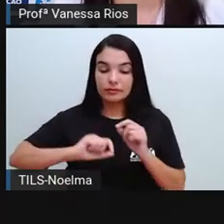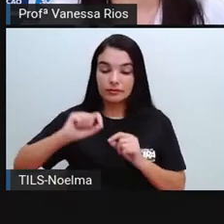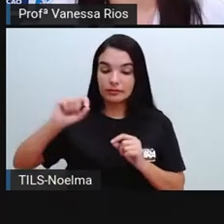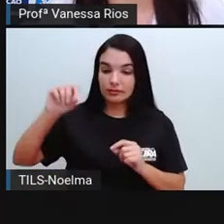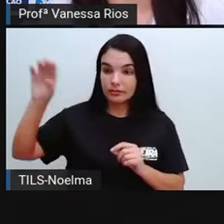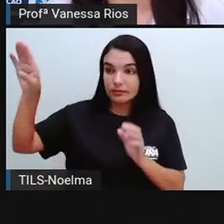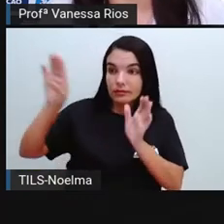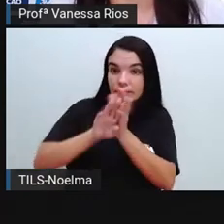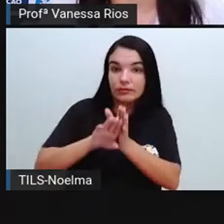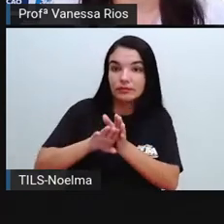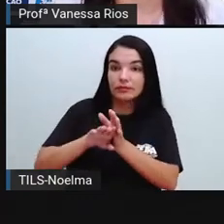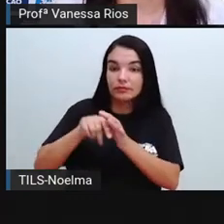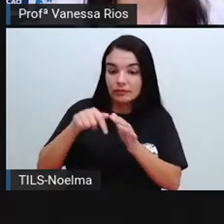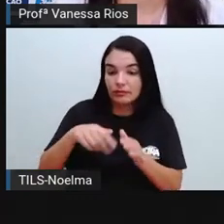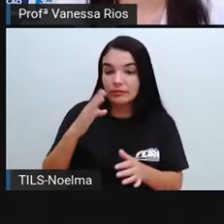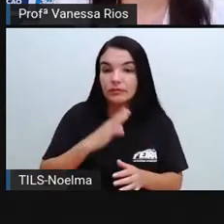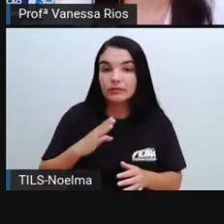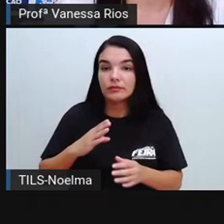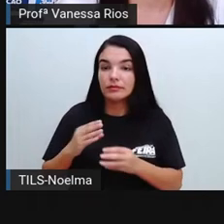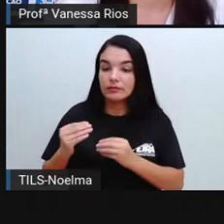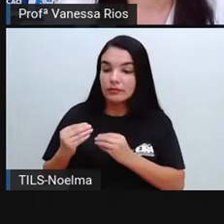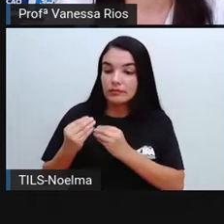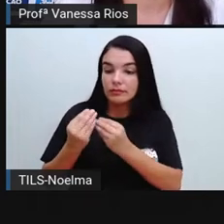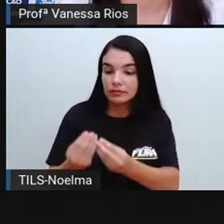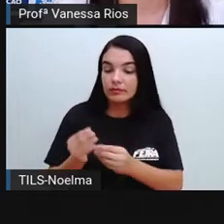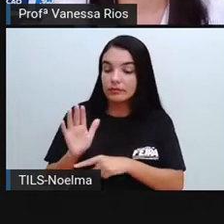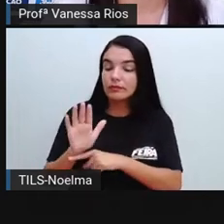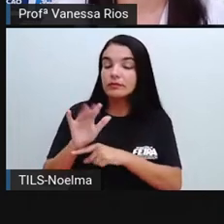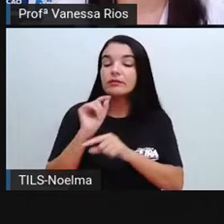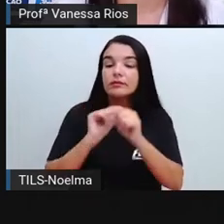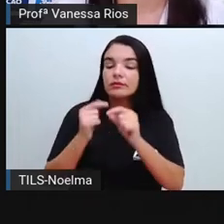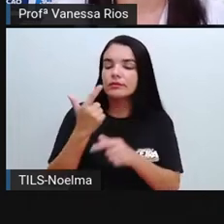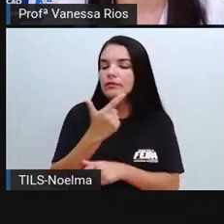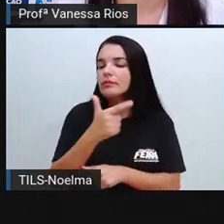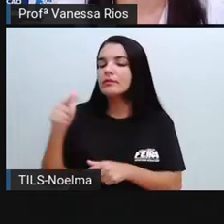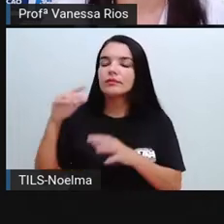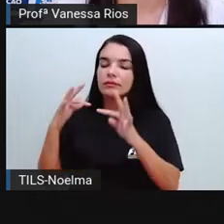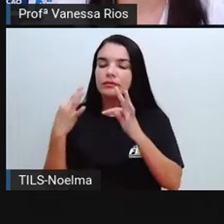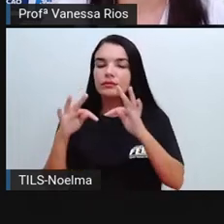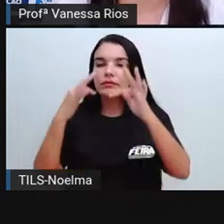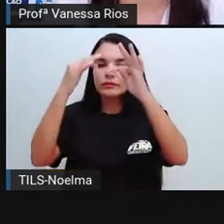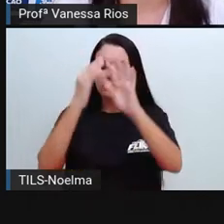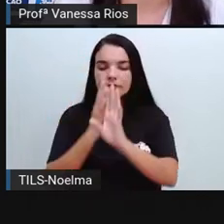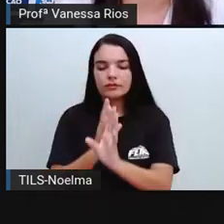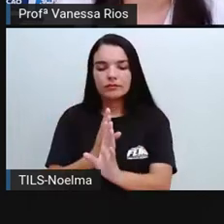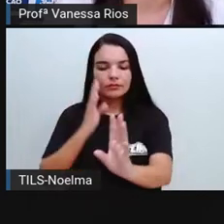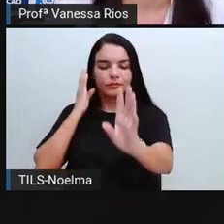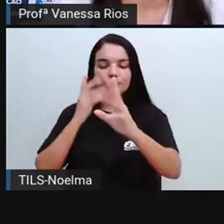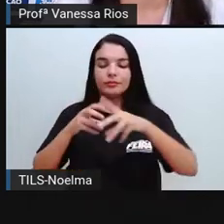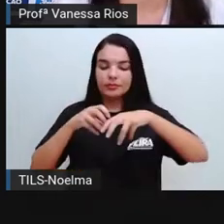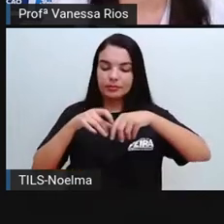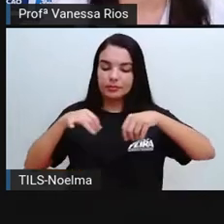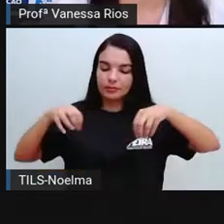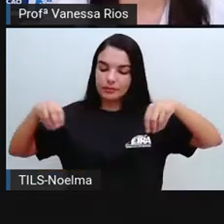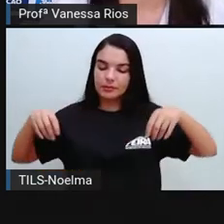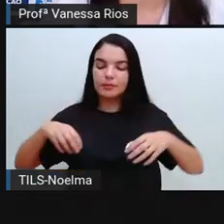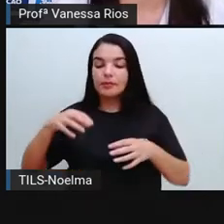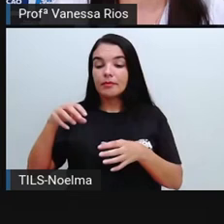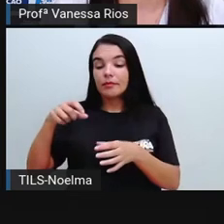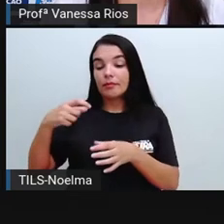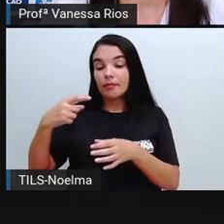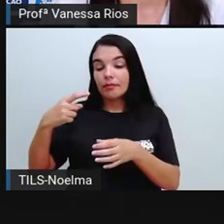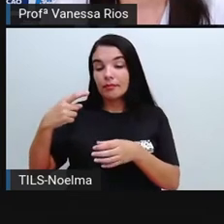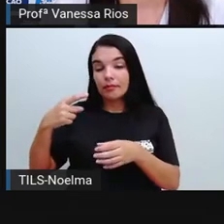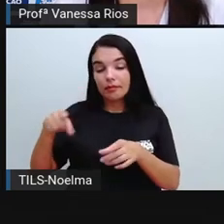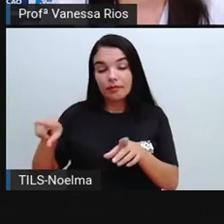Outras técnicas, outros objetivos em relação às plantações e a história evolui. A chegada aí